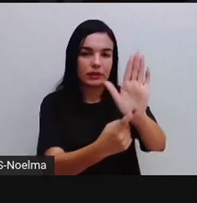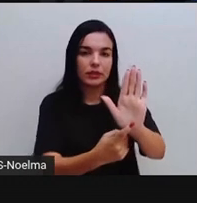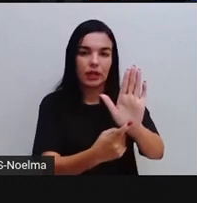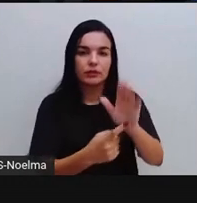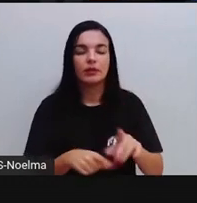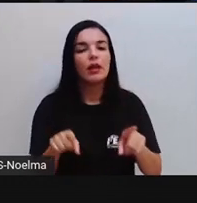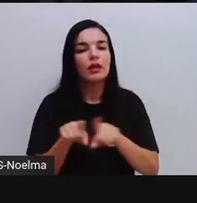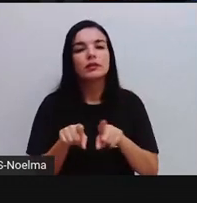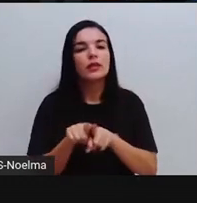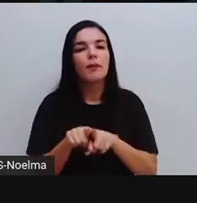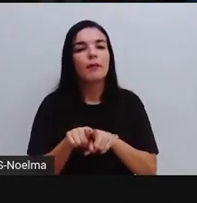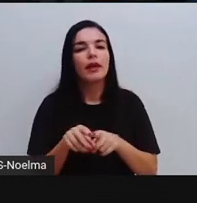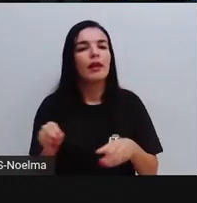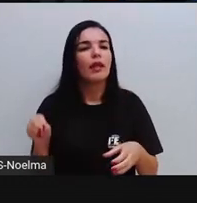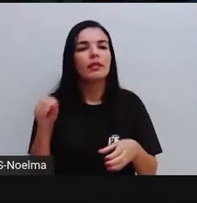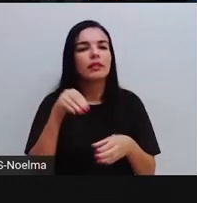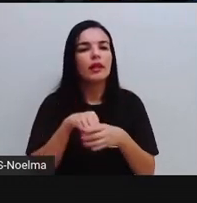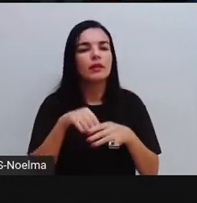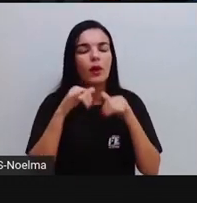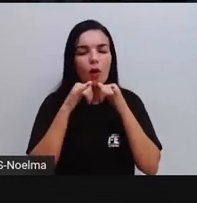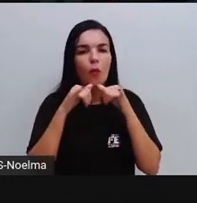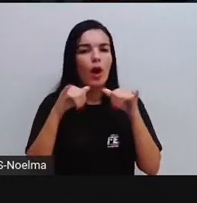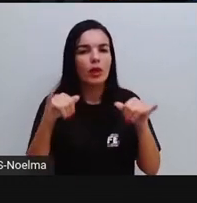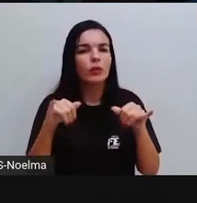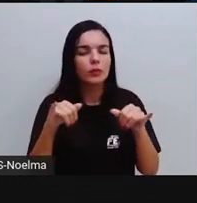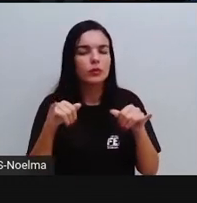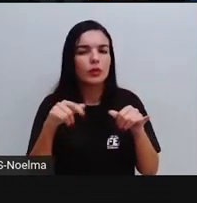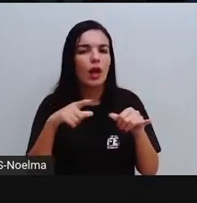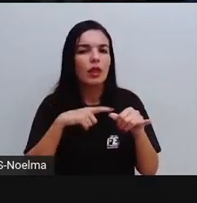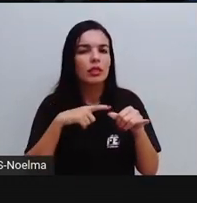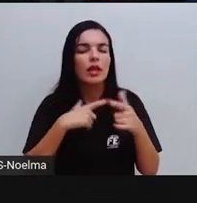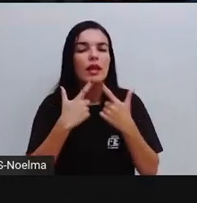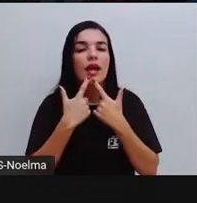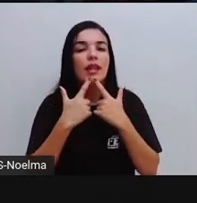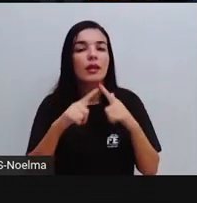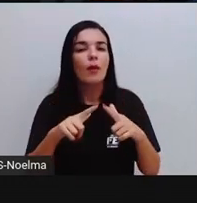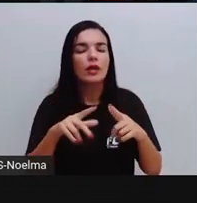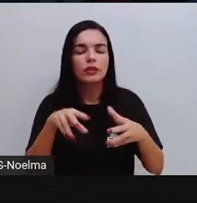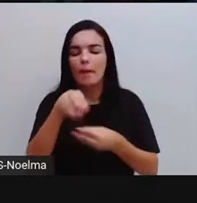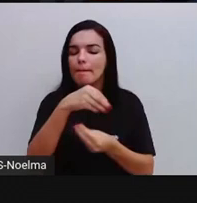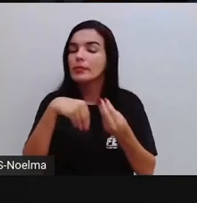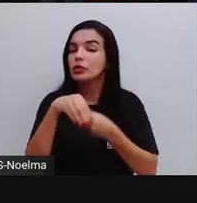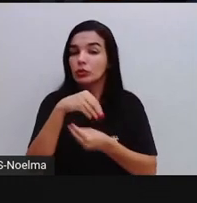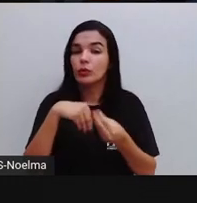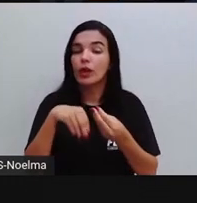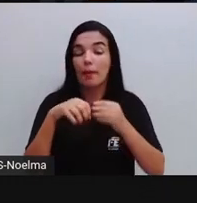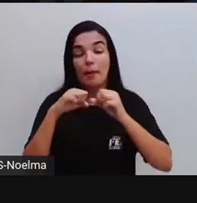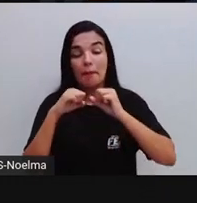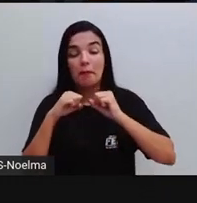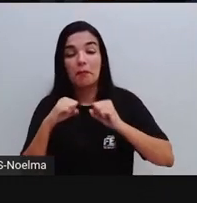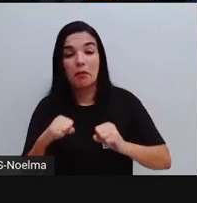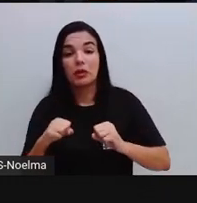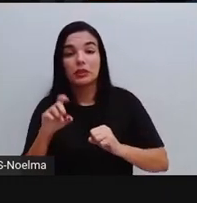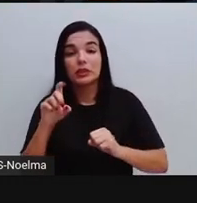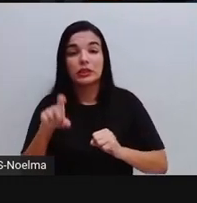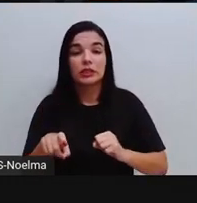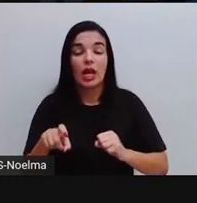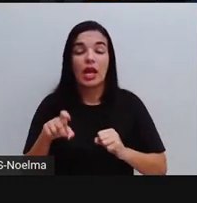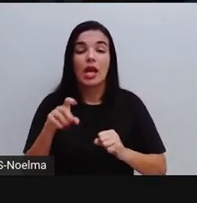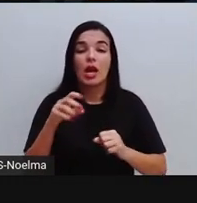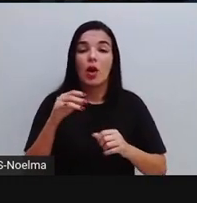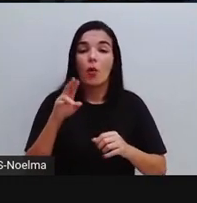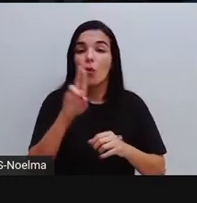dentro aí desse anúncio publicitário, nós vamos utilizar uma linguagem mista, ou seja, nós vamos mesclar